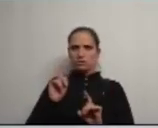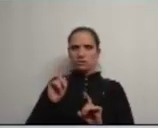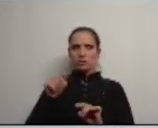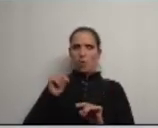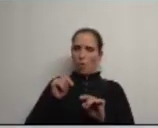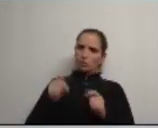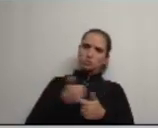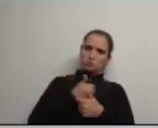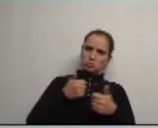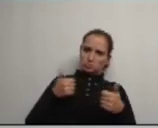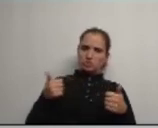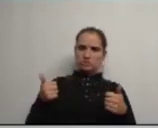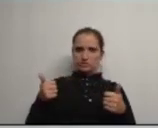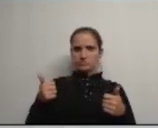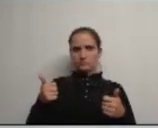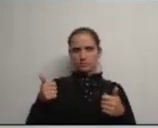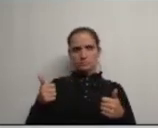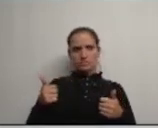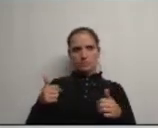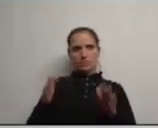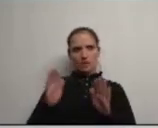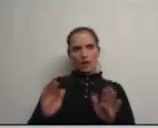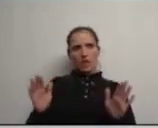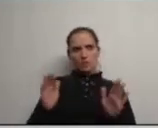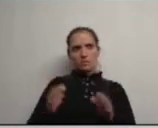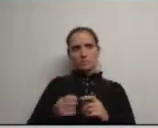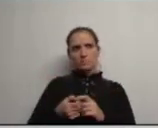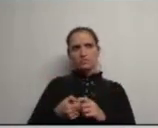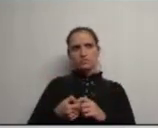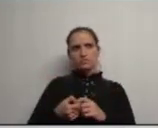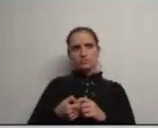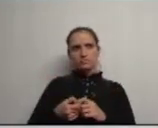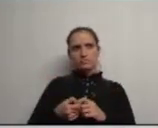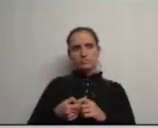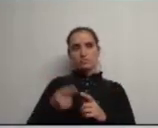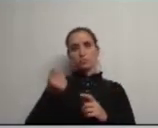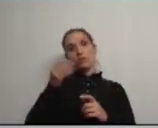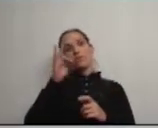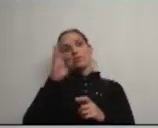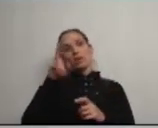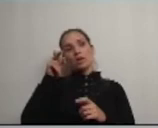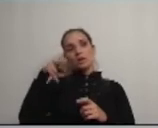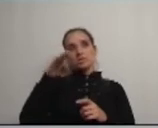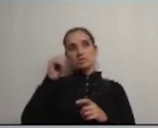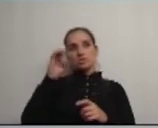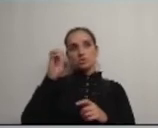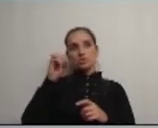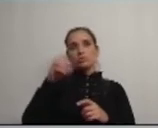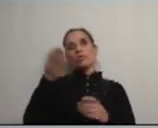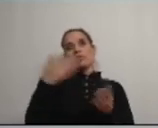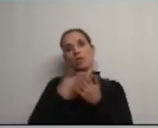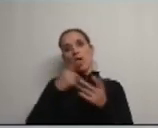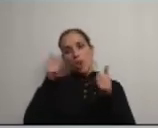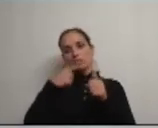está a correr bem tenha calma é que daqui a bocado o Francisco vem dar outra vez notas e vamos levar negativo aos dois